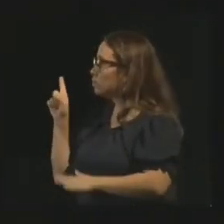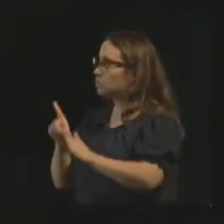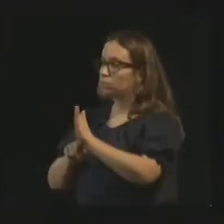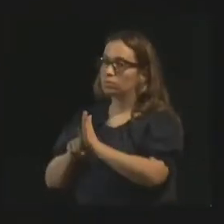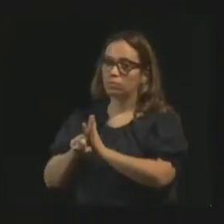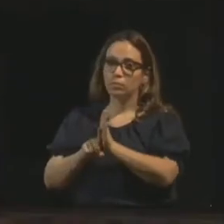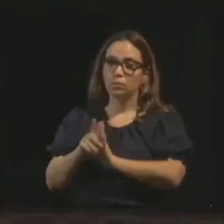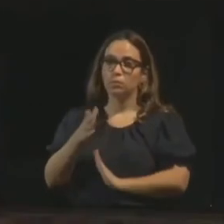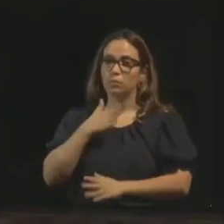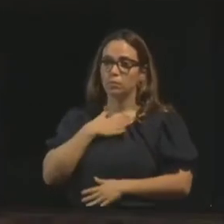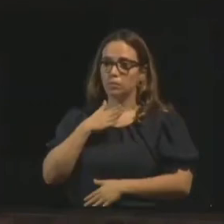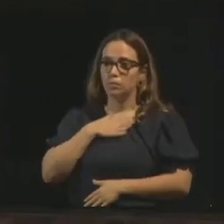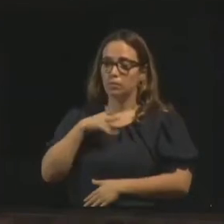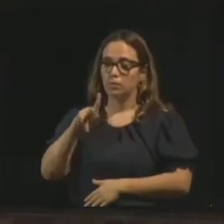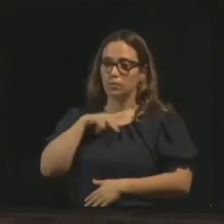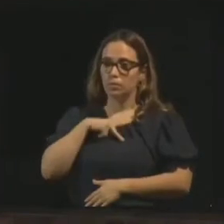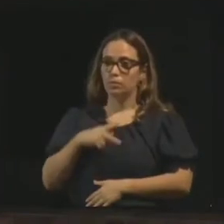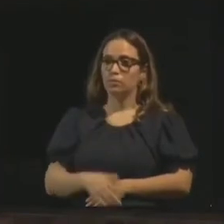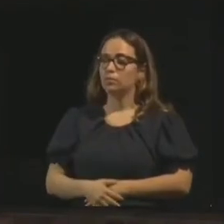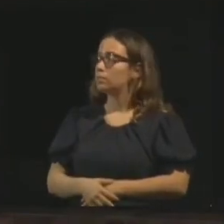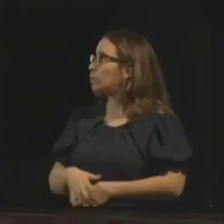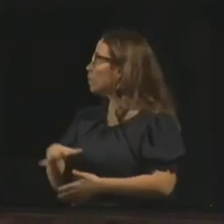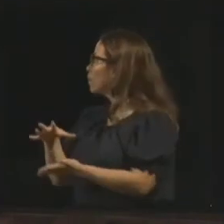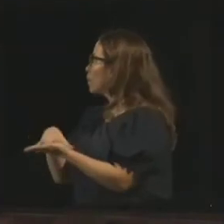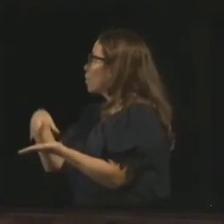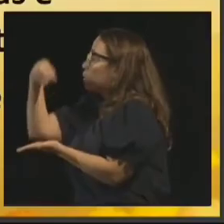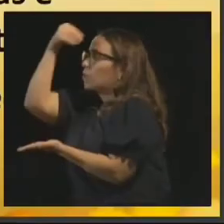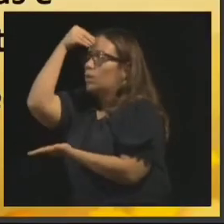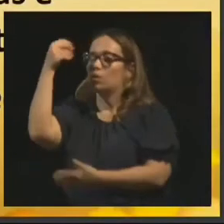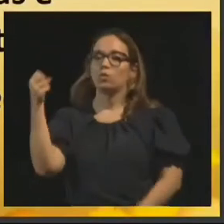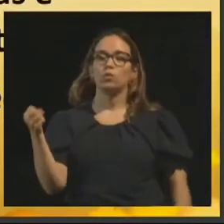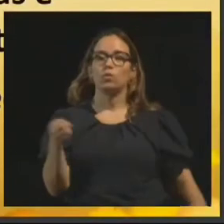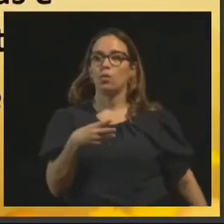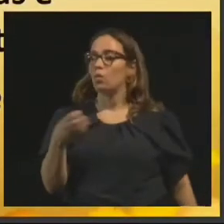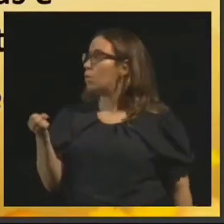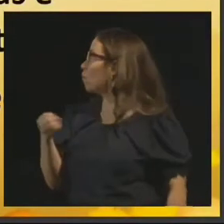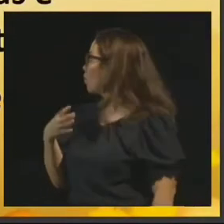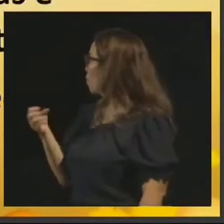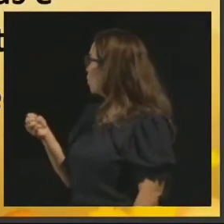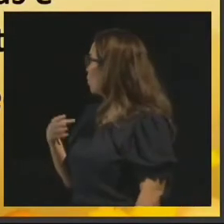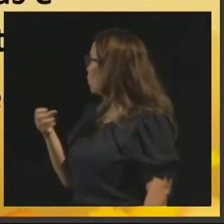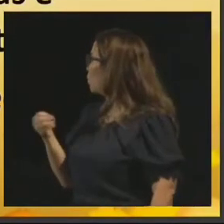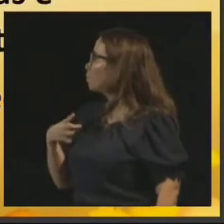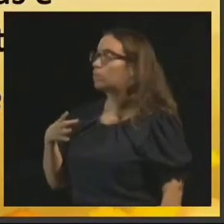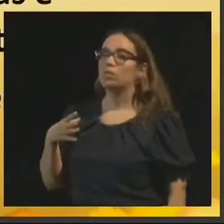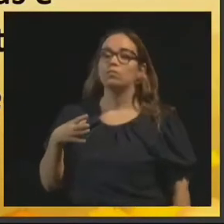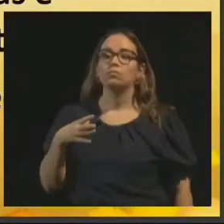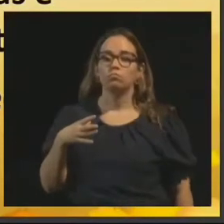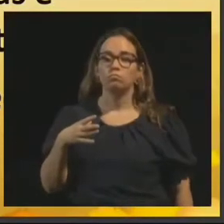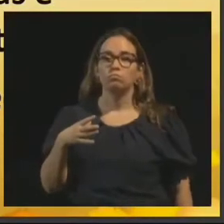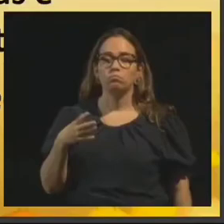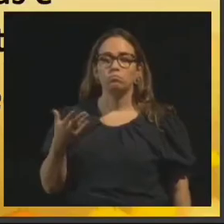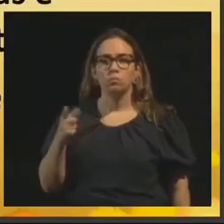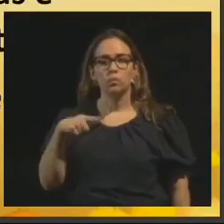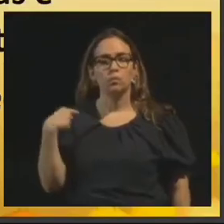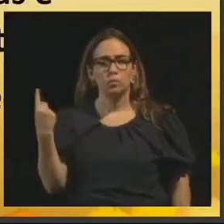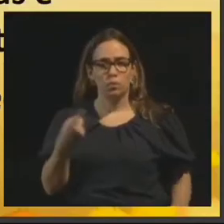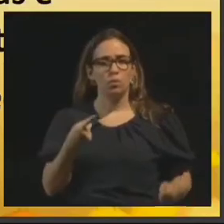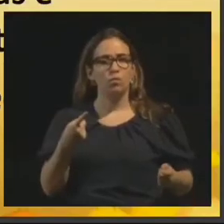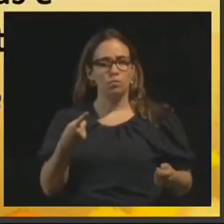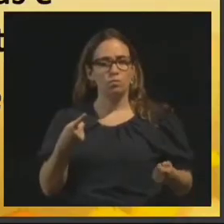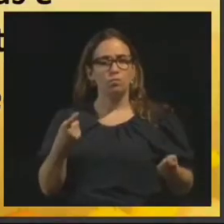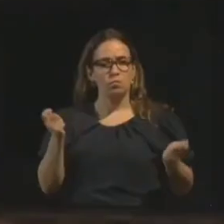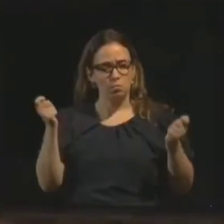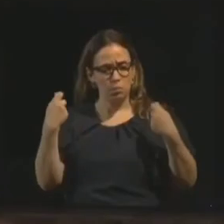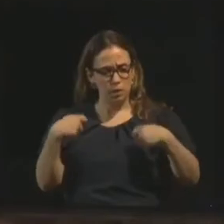pessoais. Técnicas e teorias novas devem ser utilizadas, incorporadas imediatamente à doutrina espírita? Não, a gente pode estudar, deve